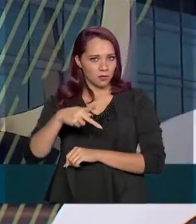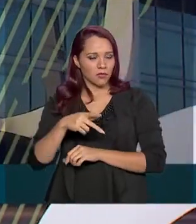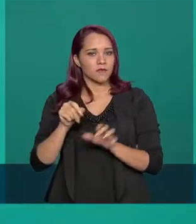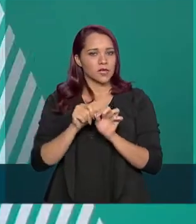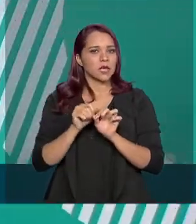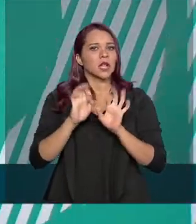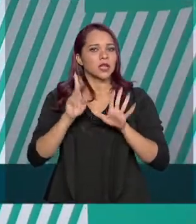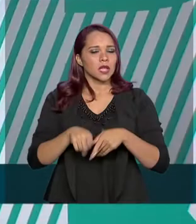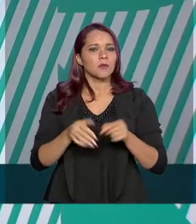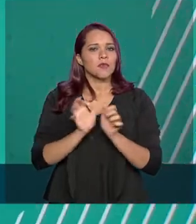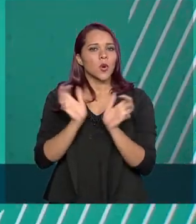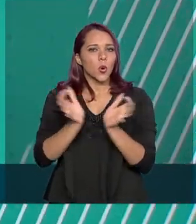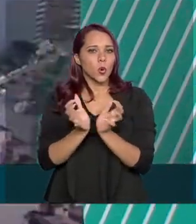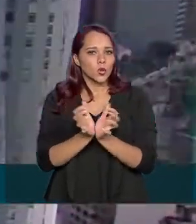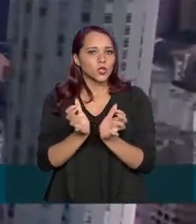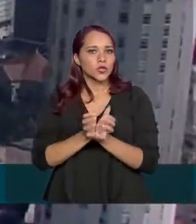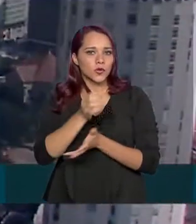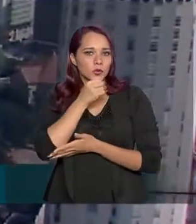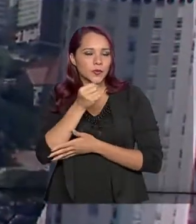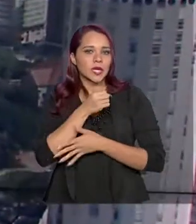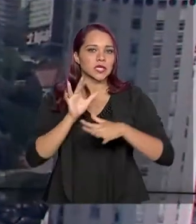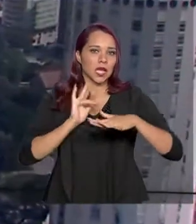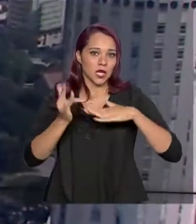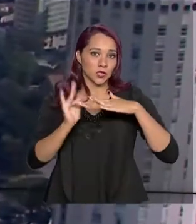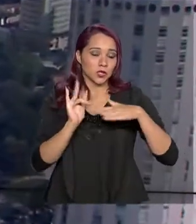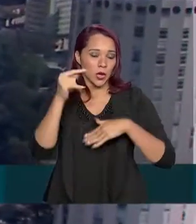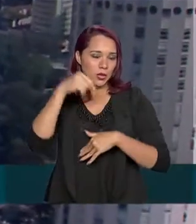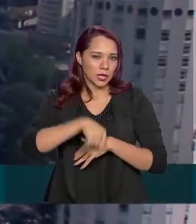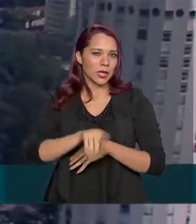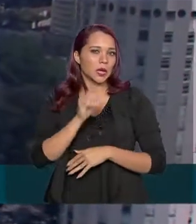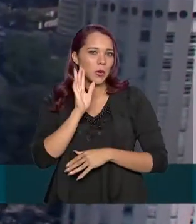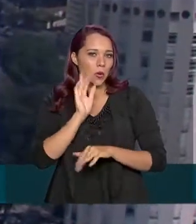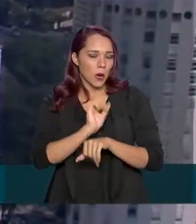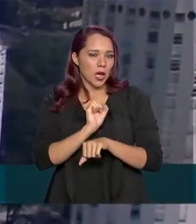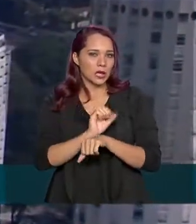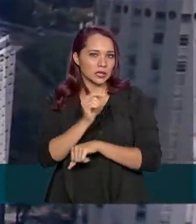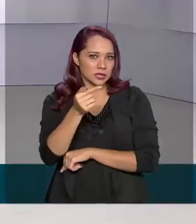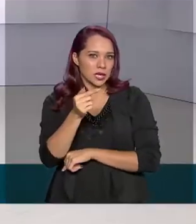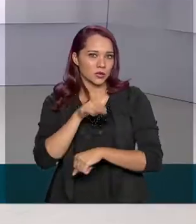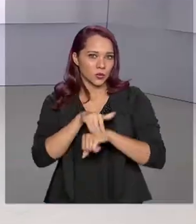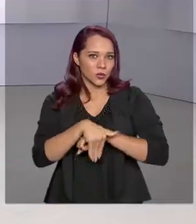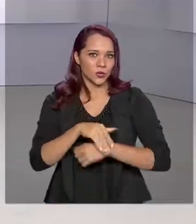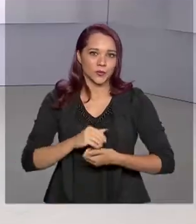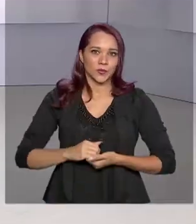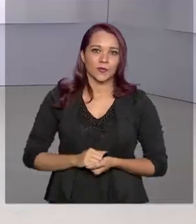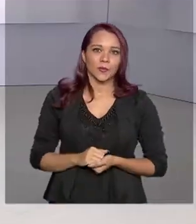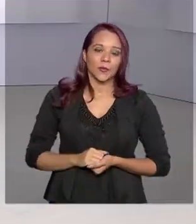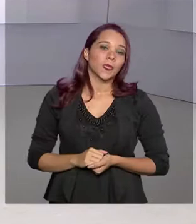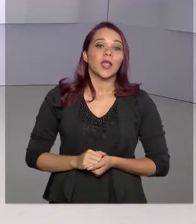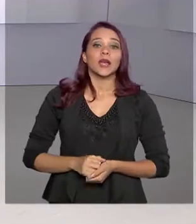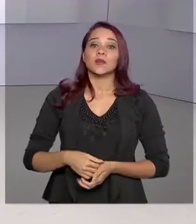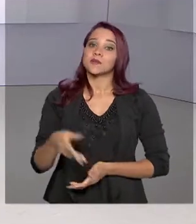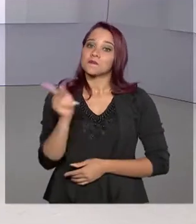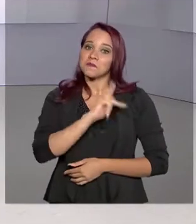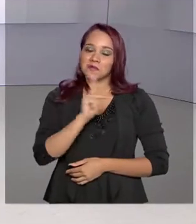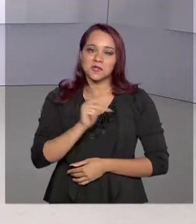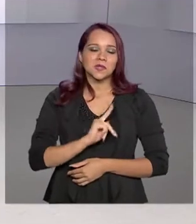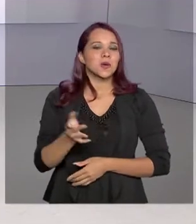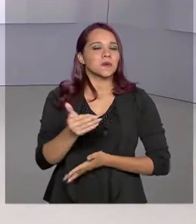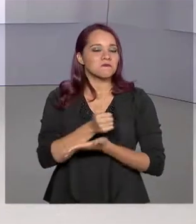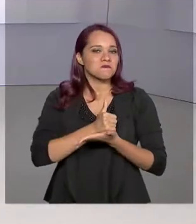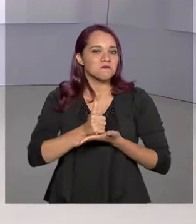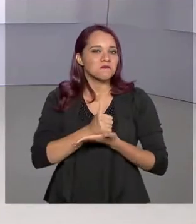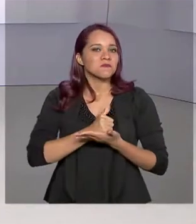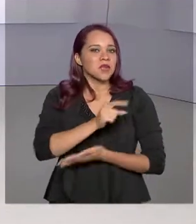acompanhar a coletiva de imprensa nas nossas redes sociais daqui a pouco, às 7 horas. E os professores da educação básica